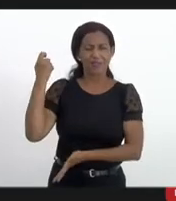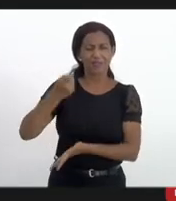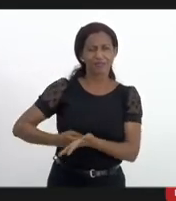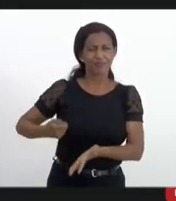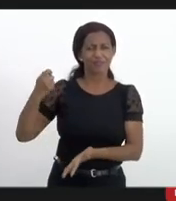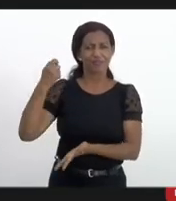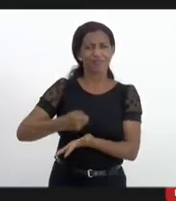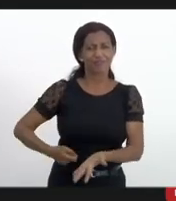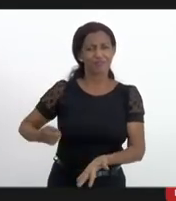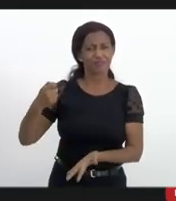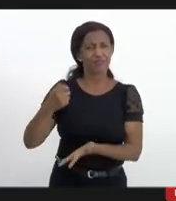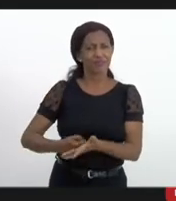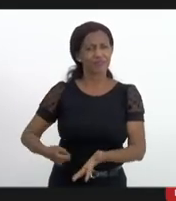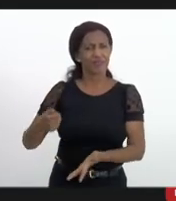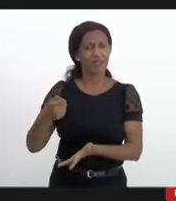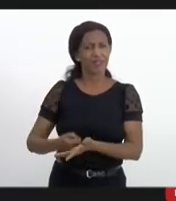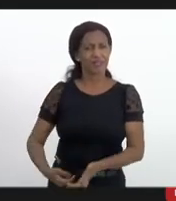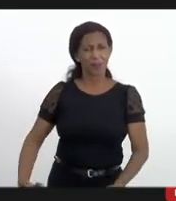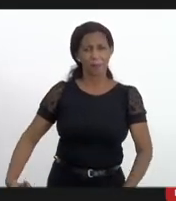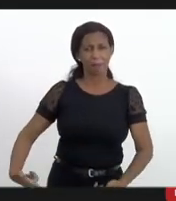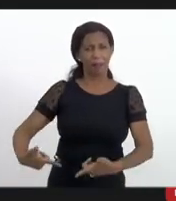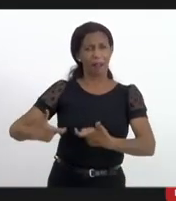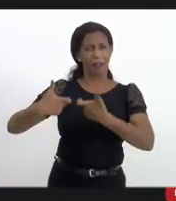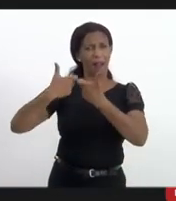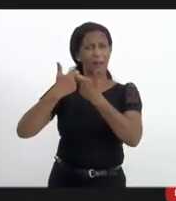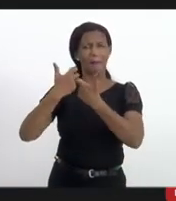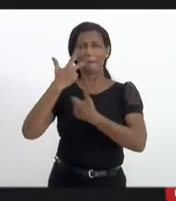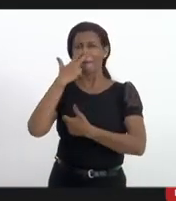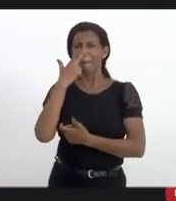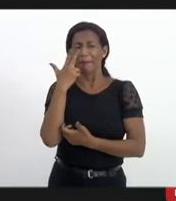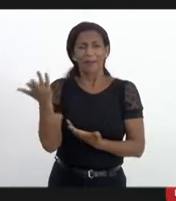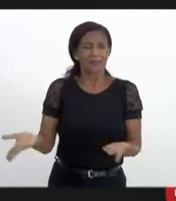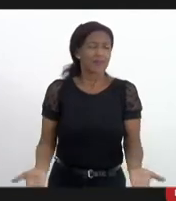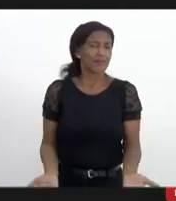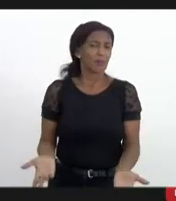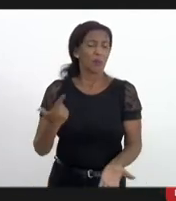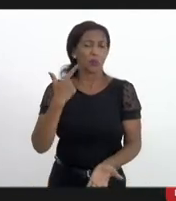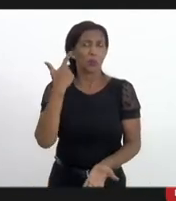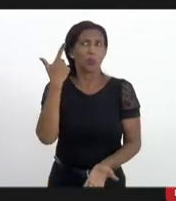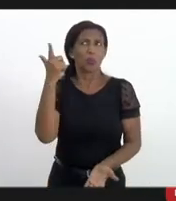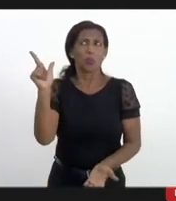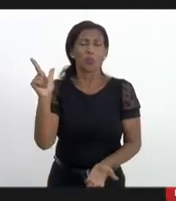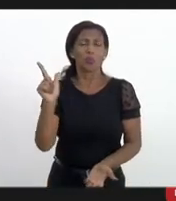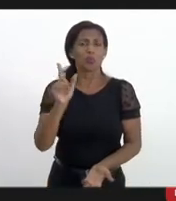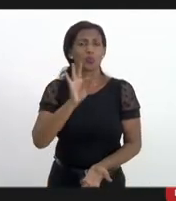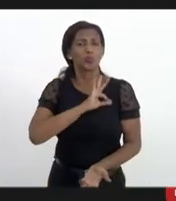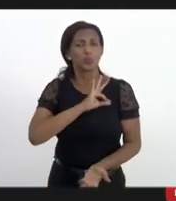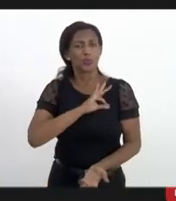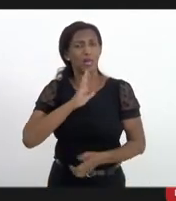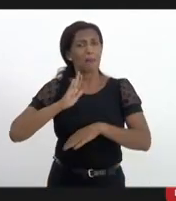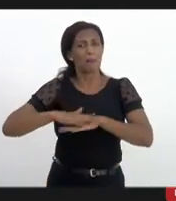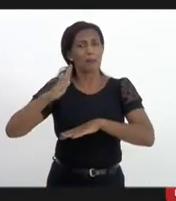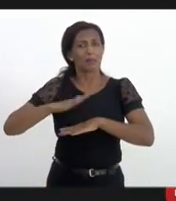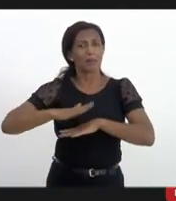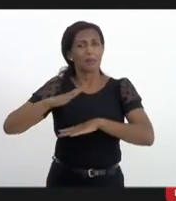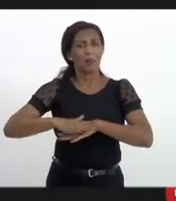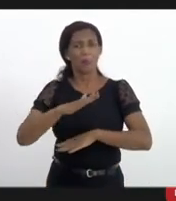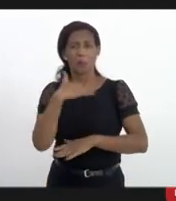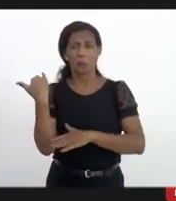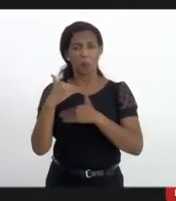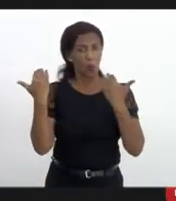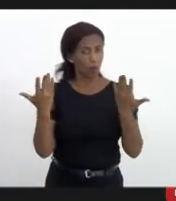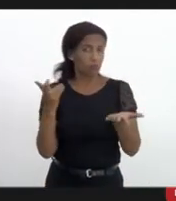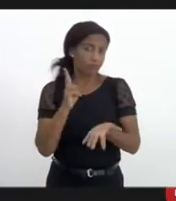de que o confronto daqui a pouco são outros policiais mortos porque vão